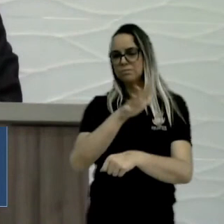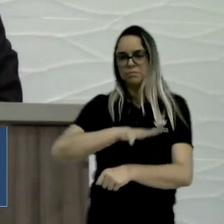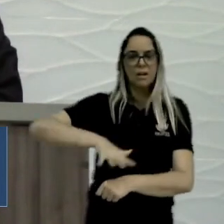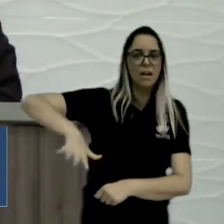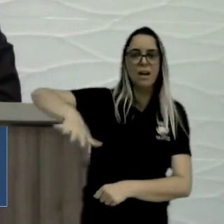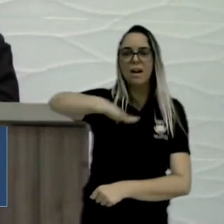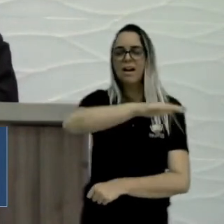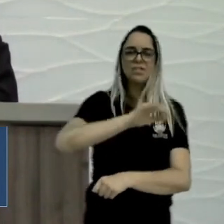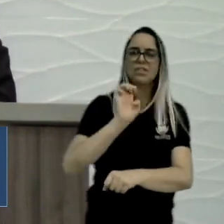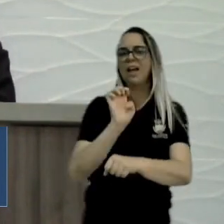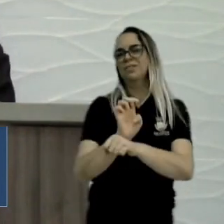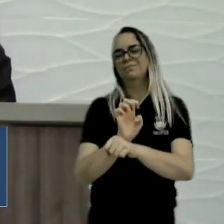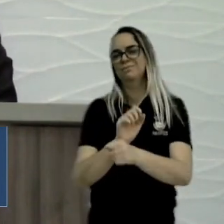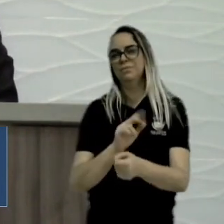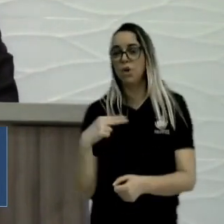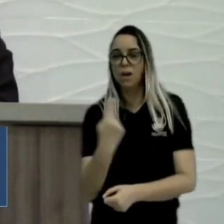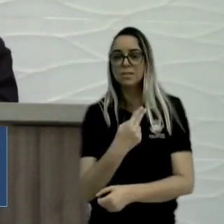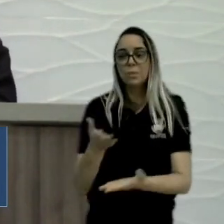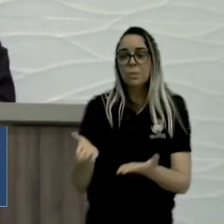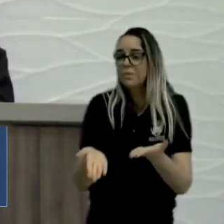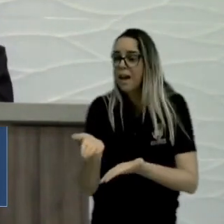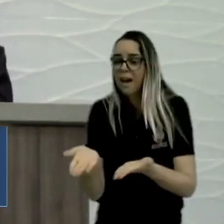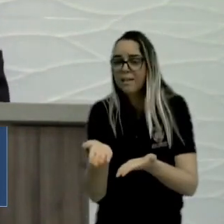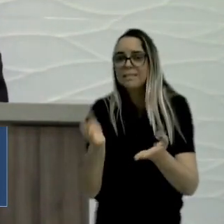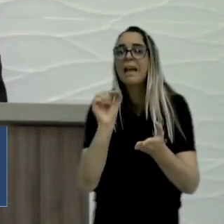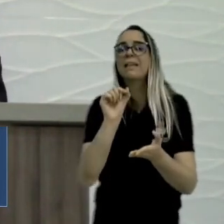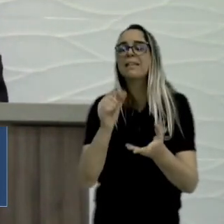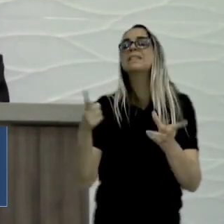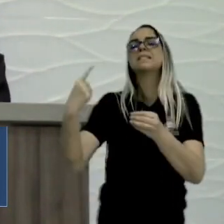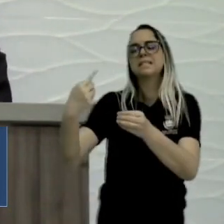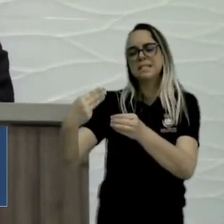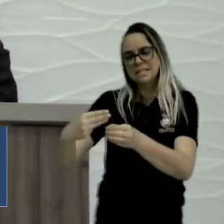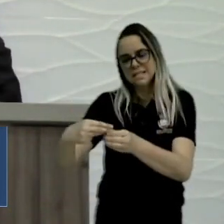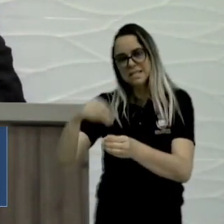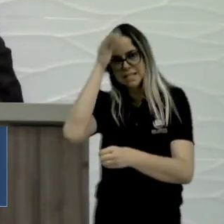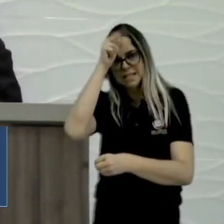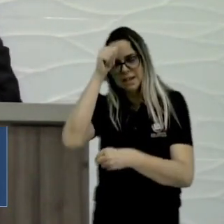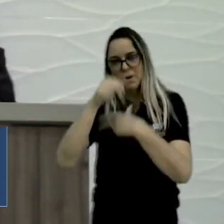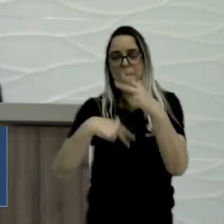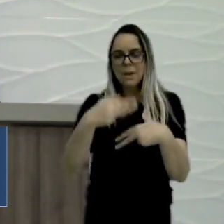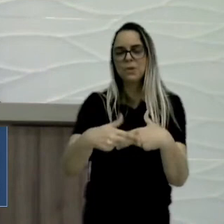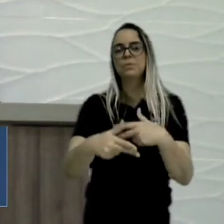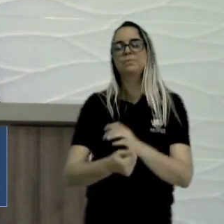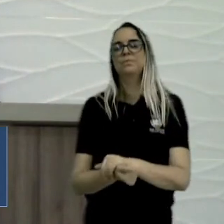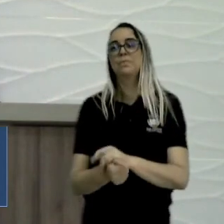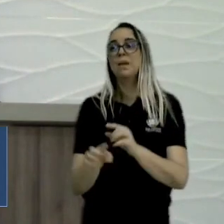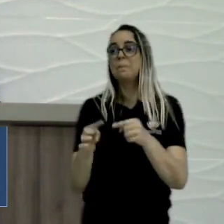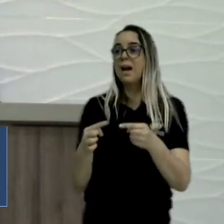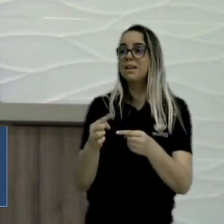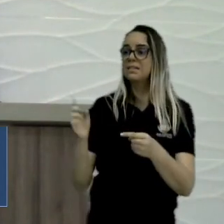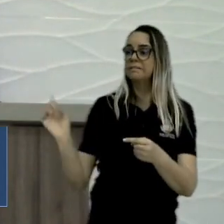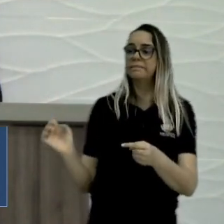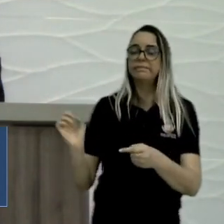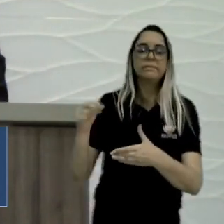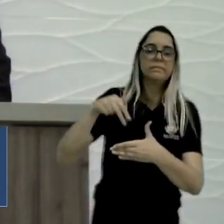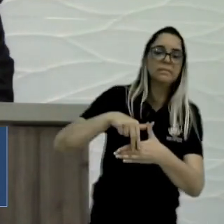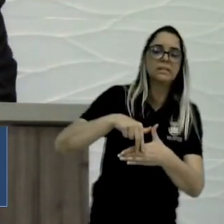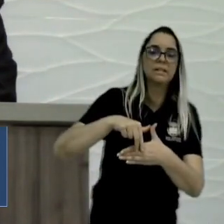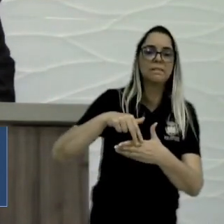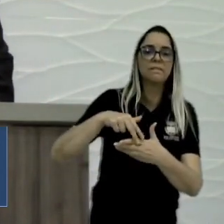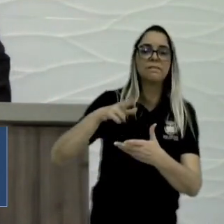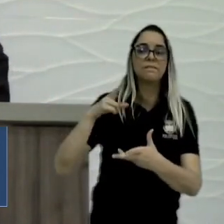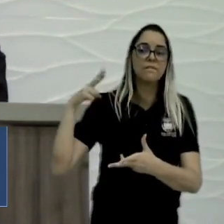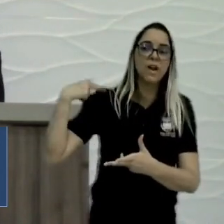sombento, então a gente tem que cuidar de sombento, a gente tem que reivindicar para o sombento, mas eu vejo aqui os vereadores da situação